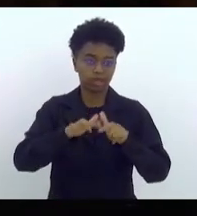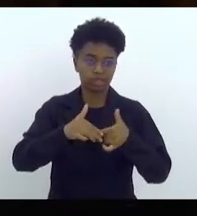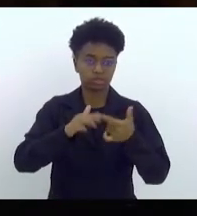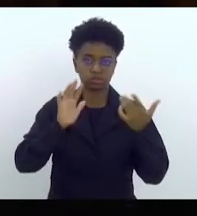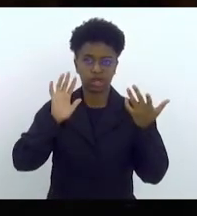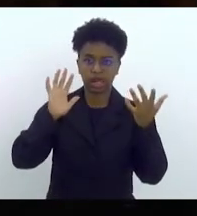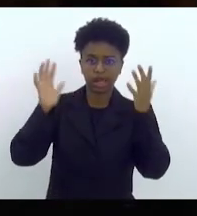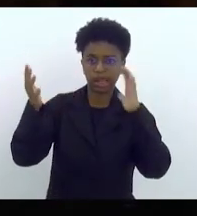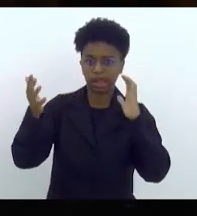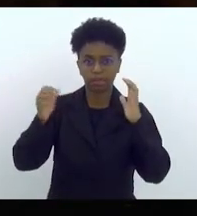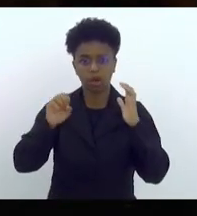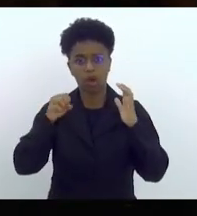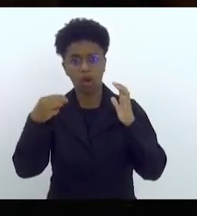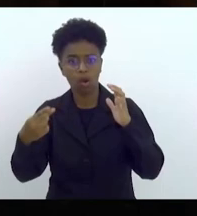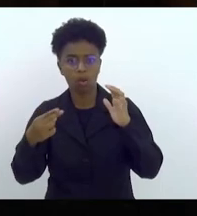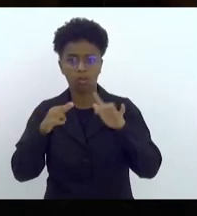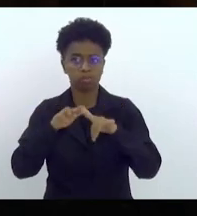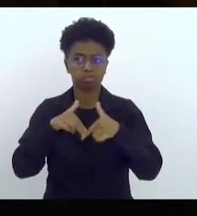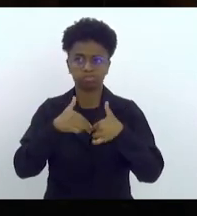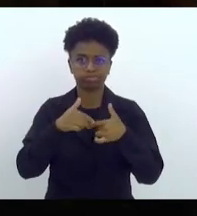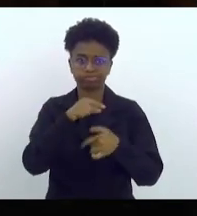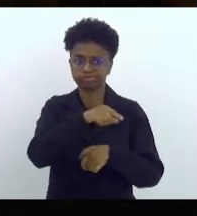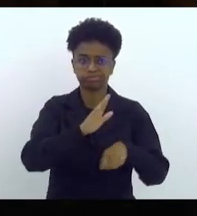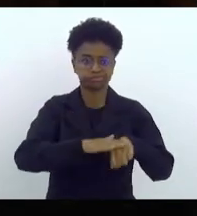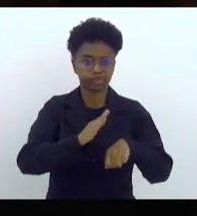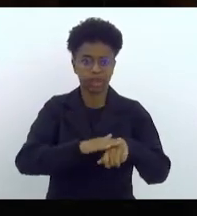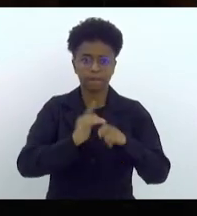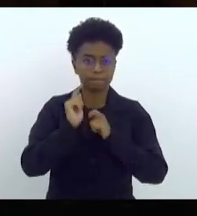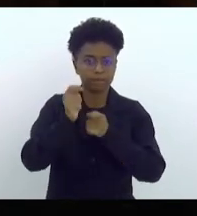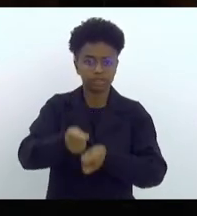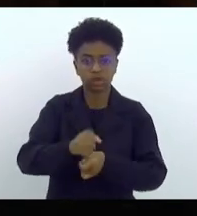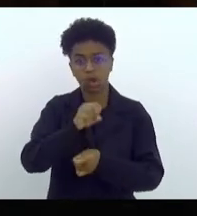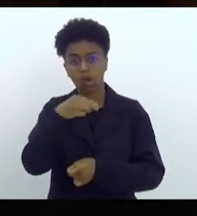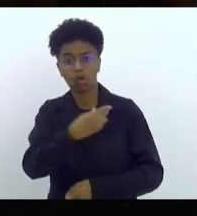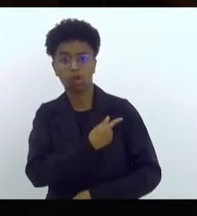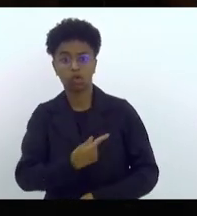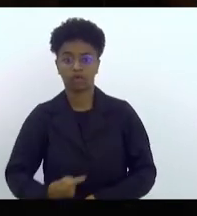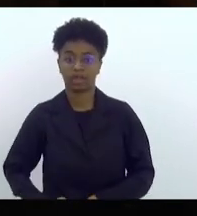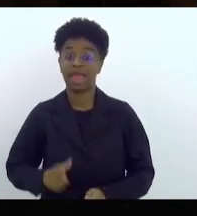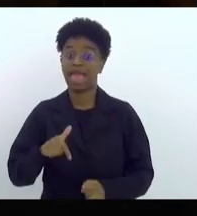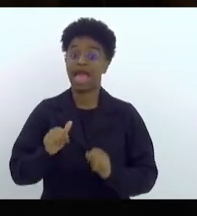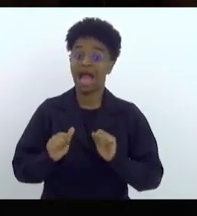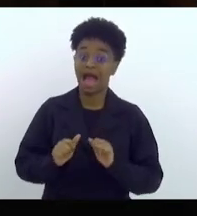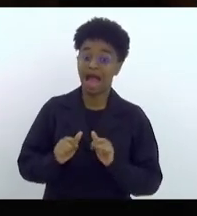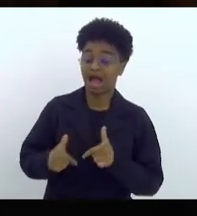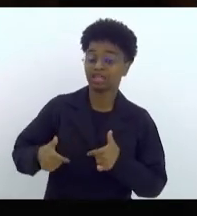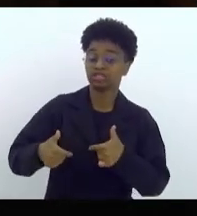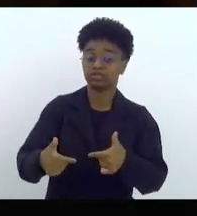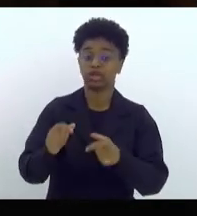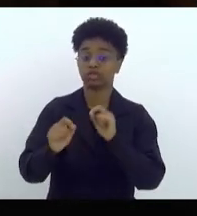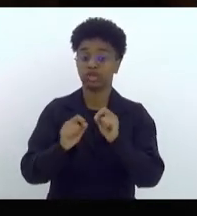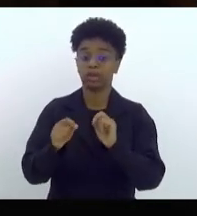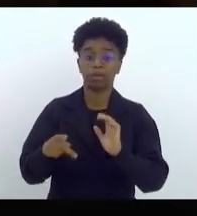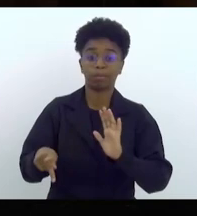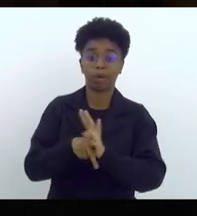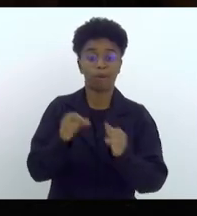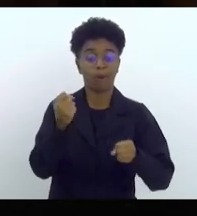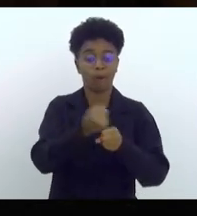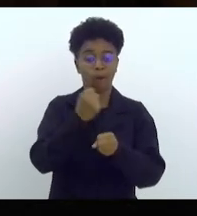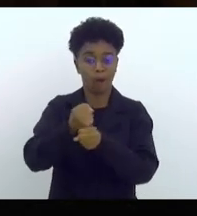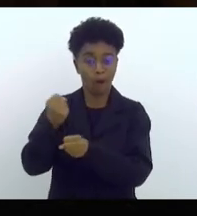climático, nem pelo próprio pescador, nem pelo governo. Foi uma atividade de infraestrutura